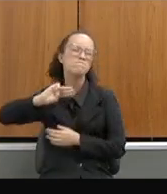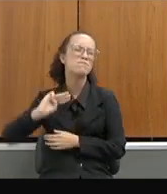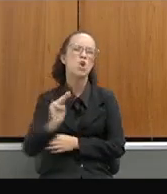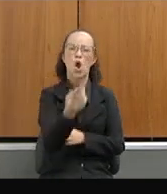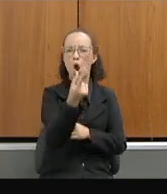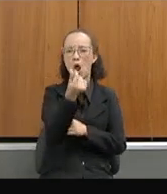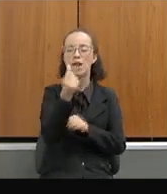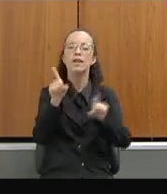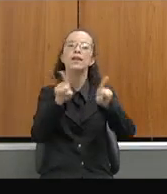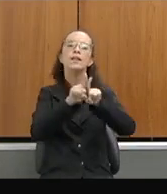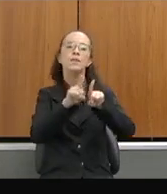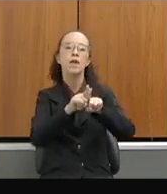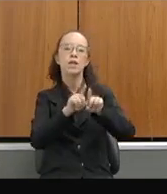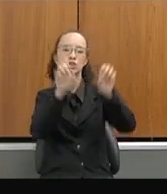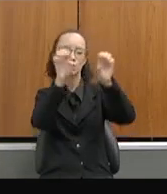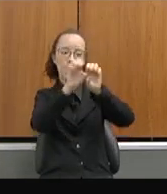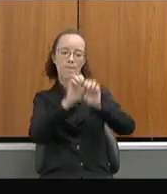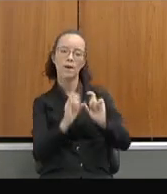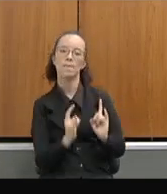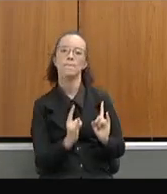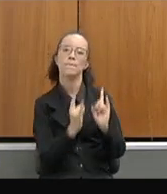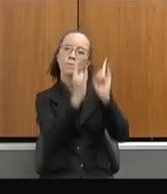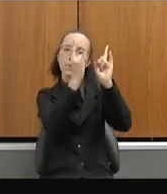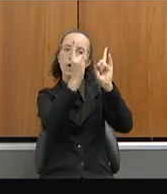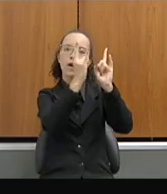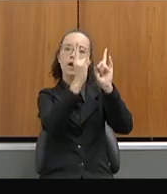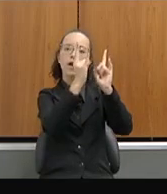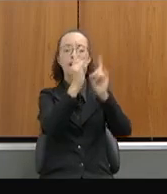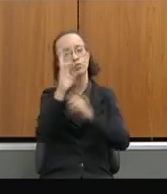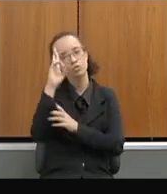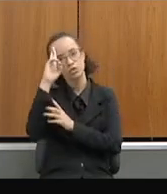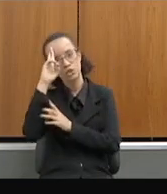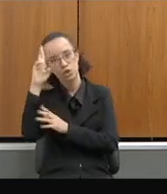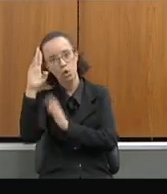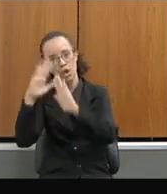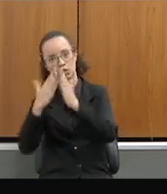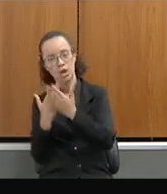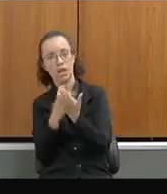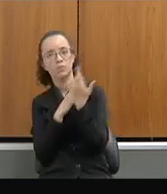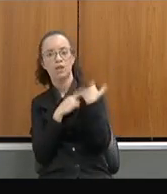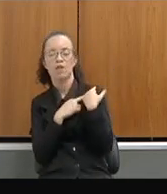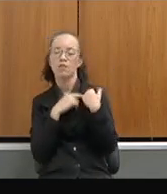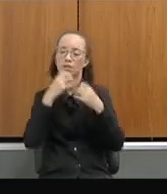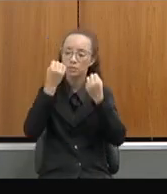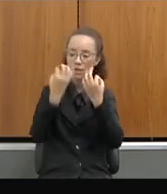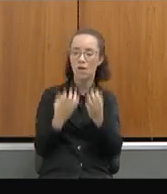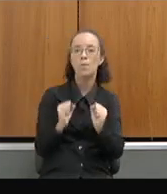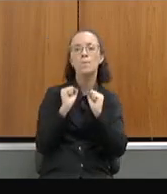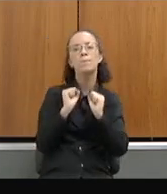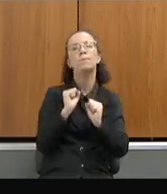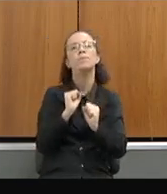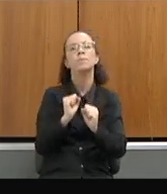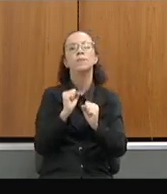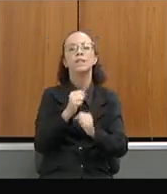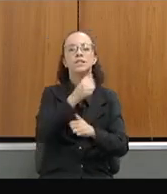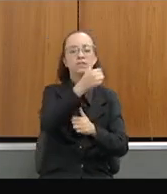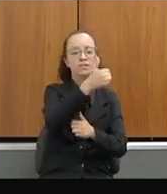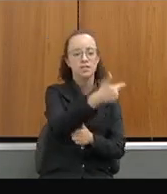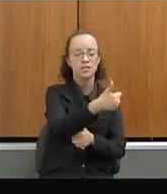predial, que são verbas separadas. Isso é um ganho do diretor de escola e que eu posso explicar. São 129 milhões